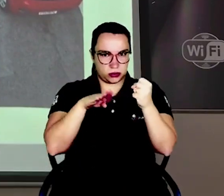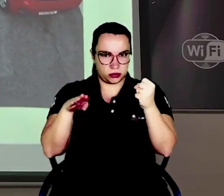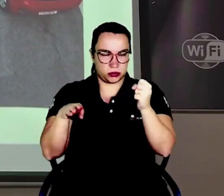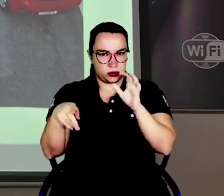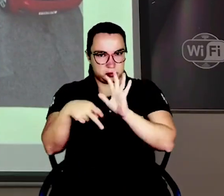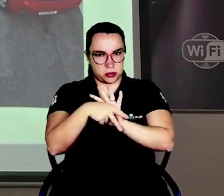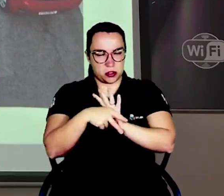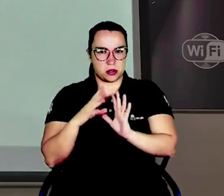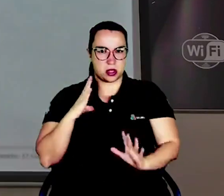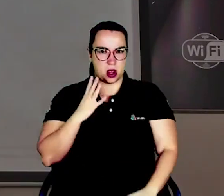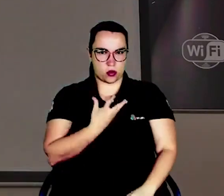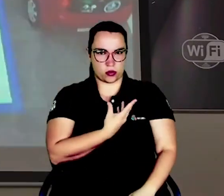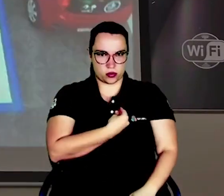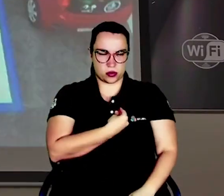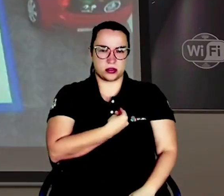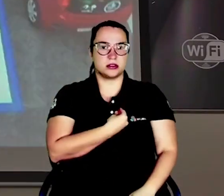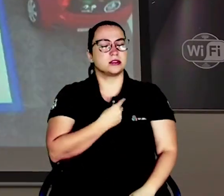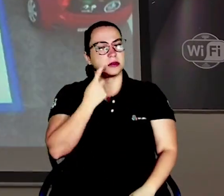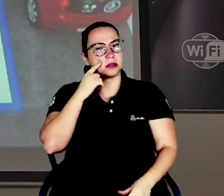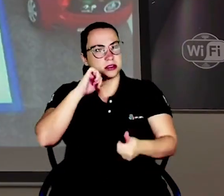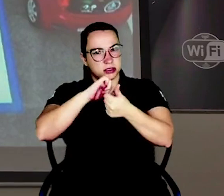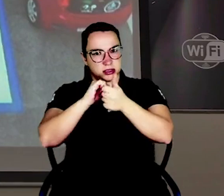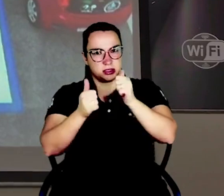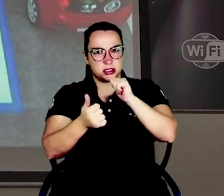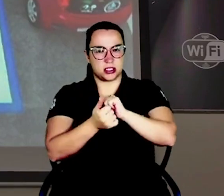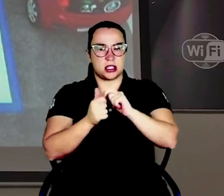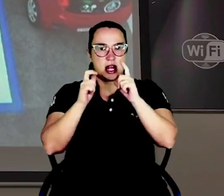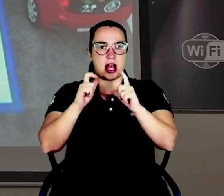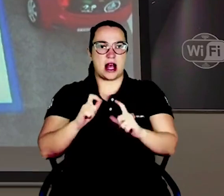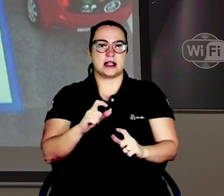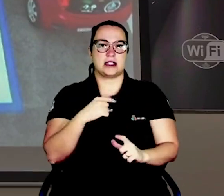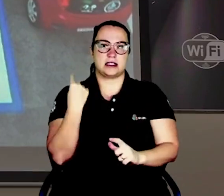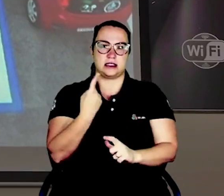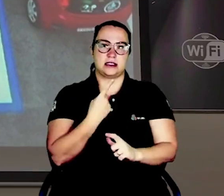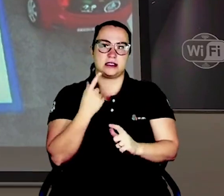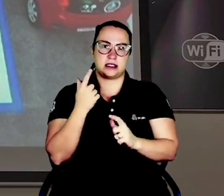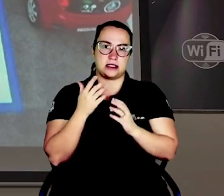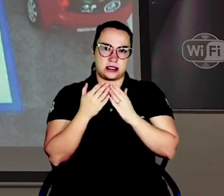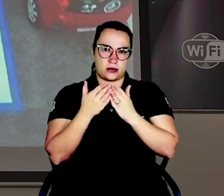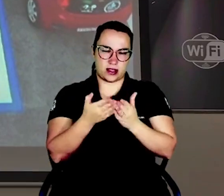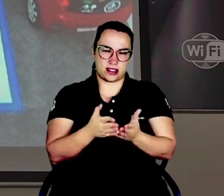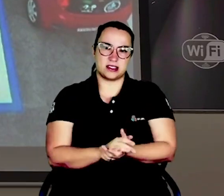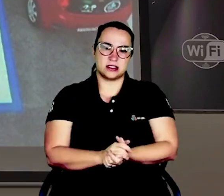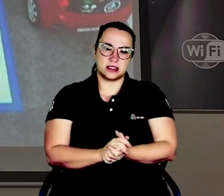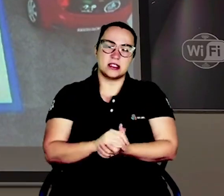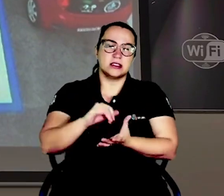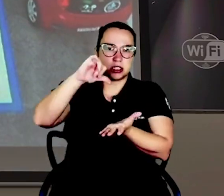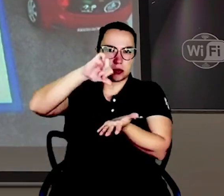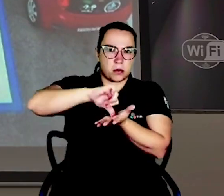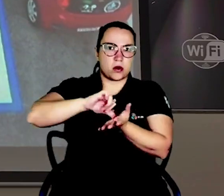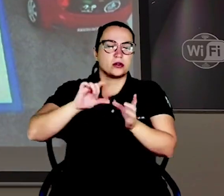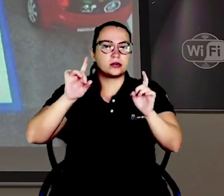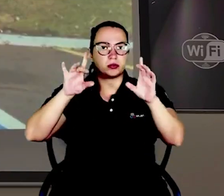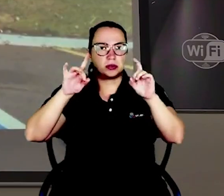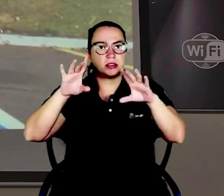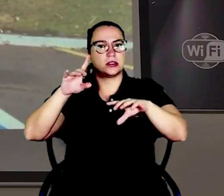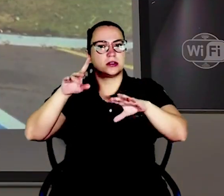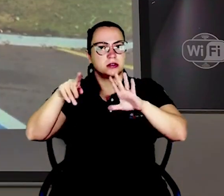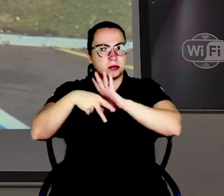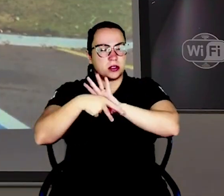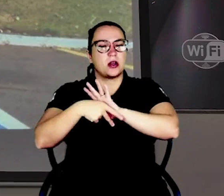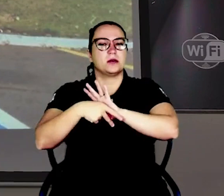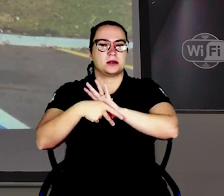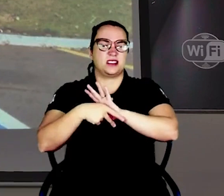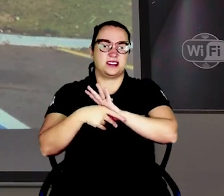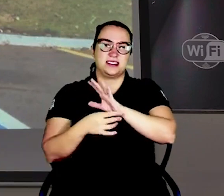poderia ser adequado na nossa cidade. É claro que existem pontos específicos que, de repente, poderiam ser